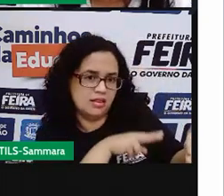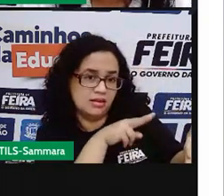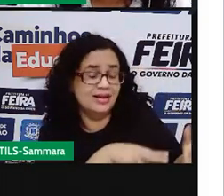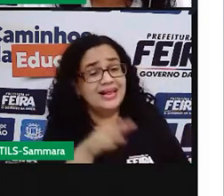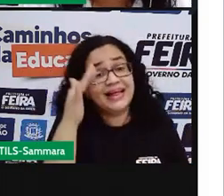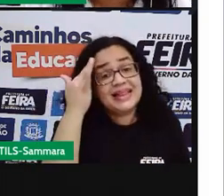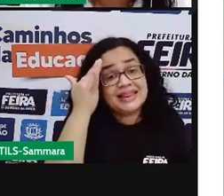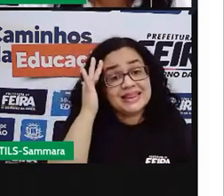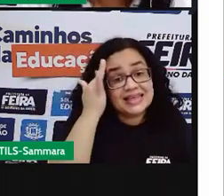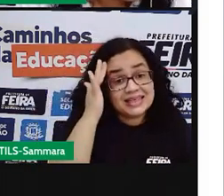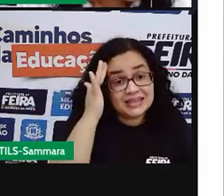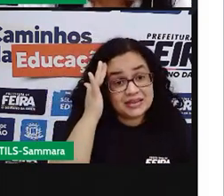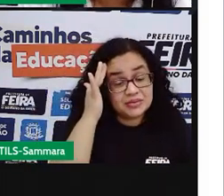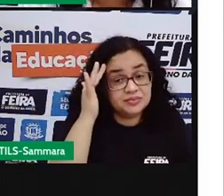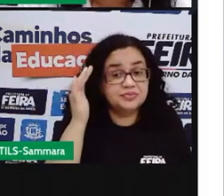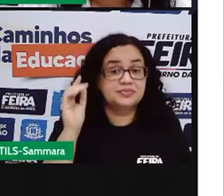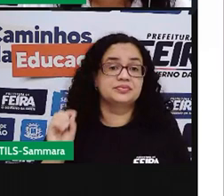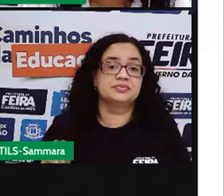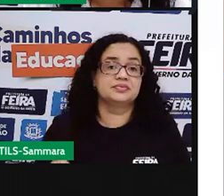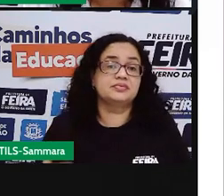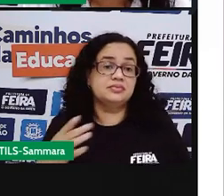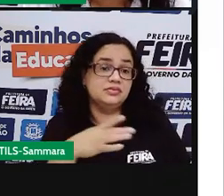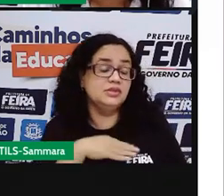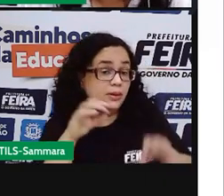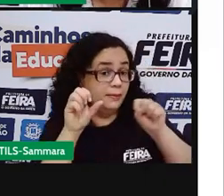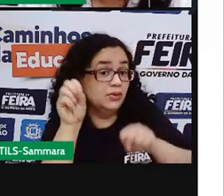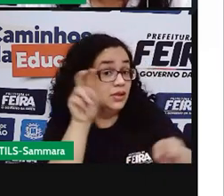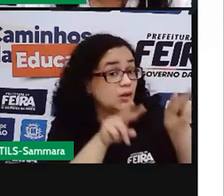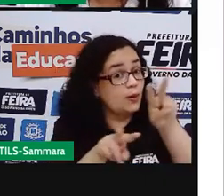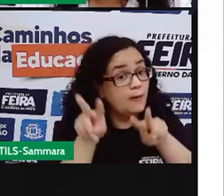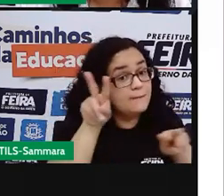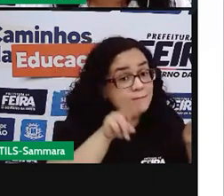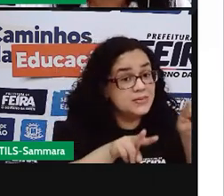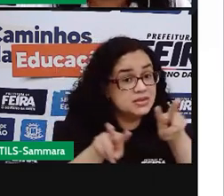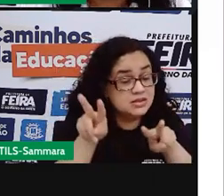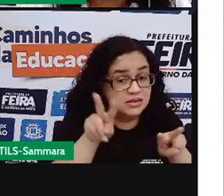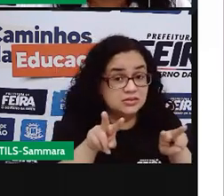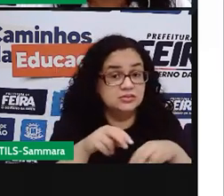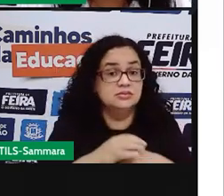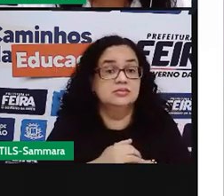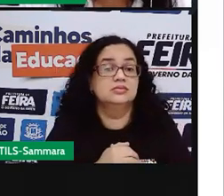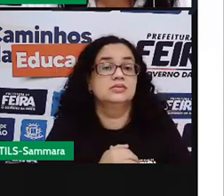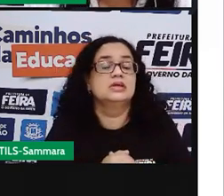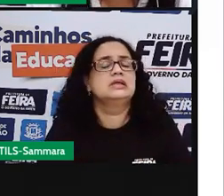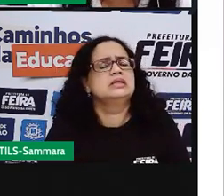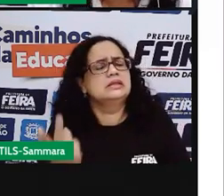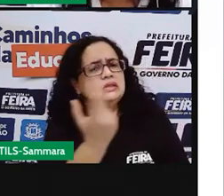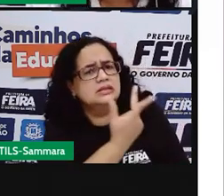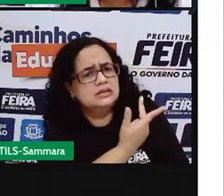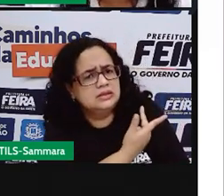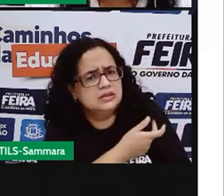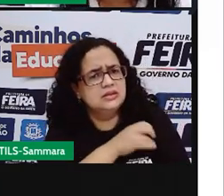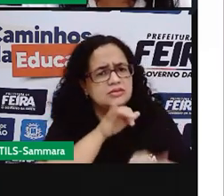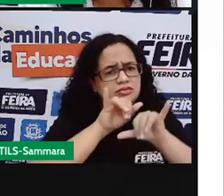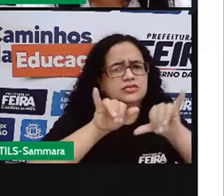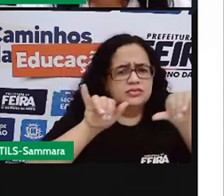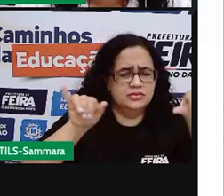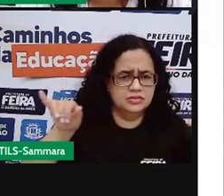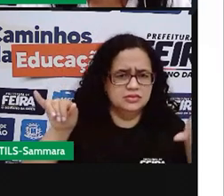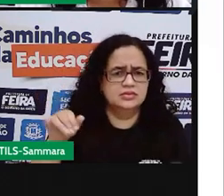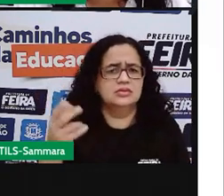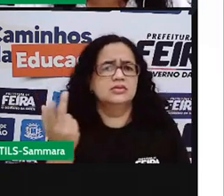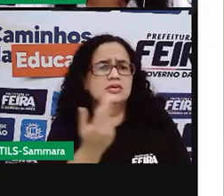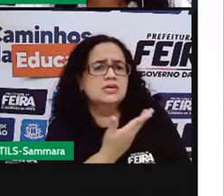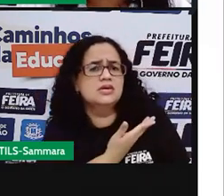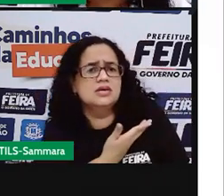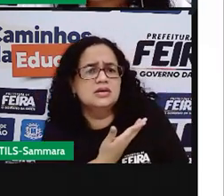entender assim que a gente puder observar. A campanha de vacinação com o Zé Gotinha já